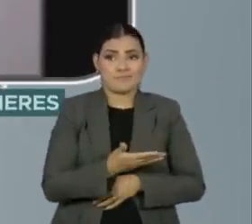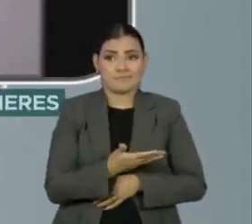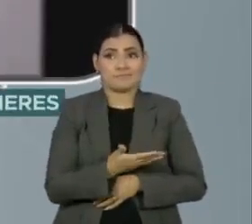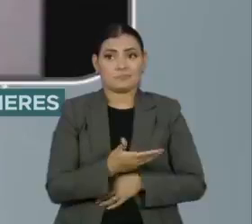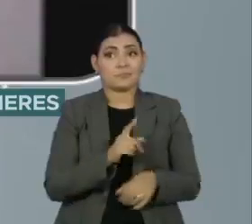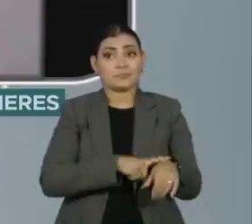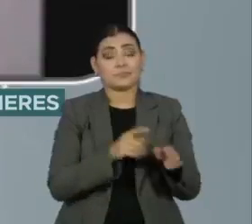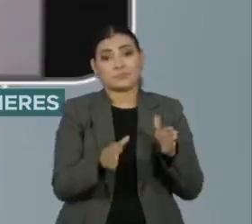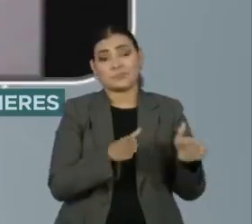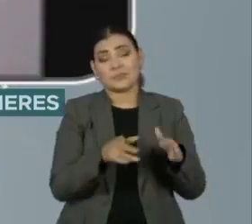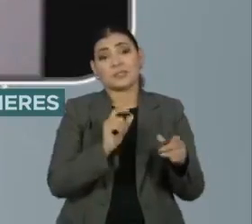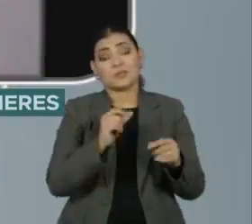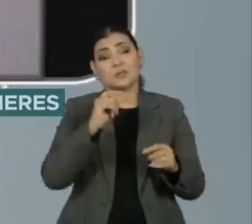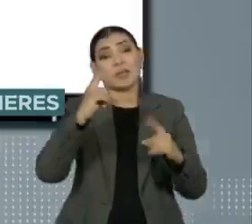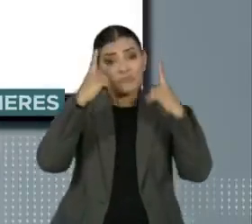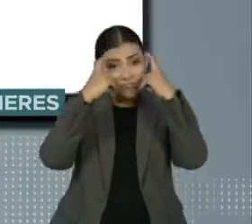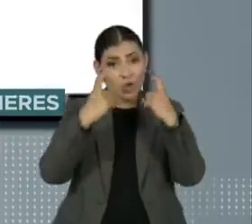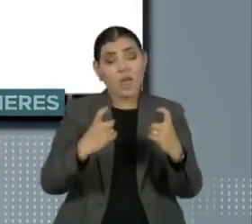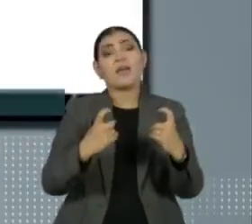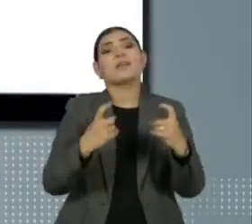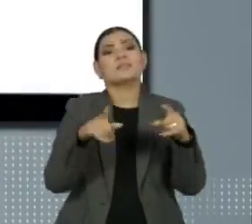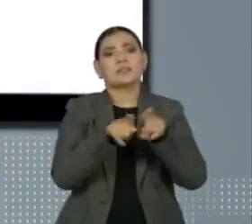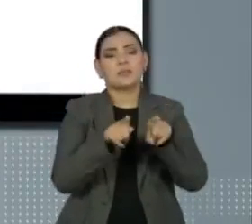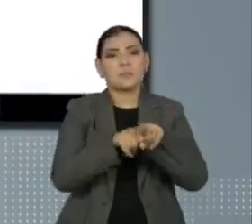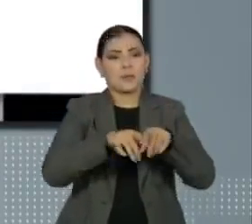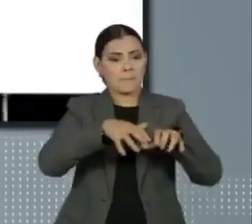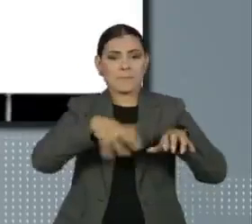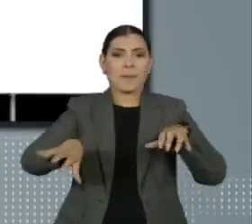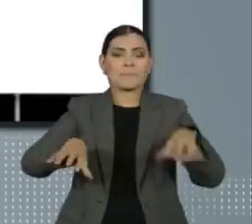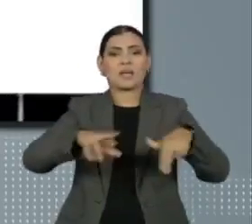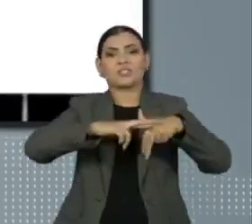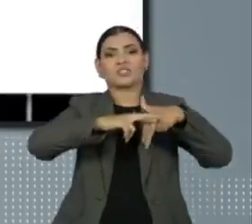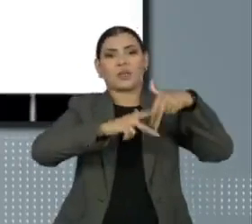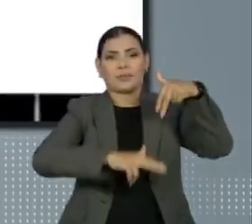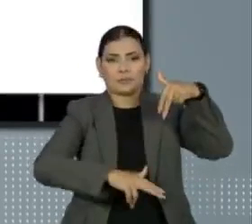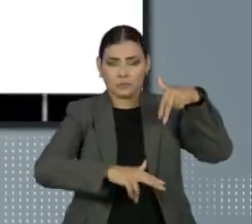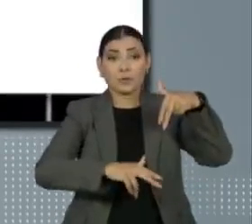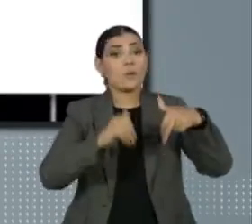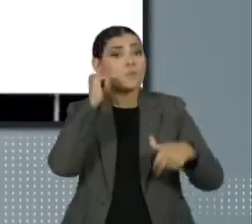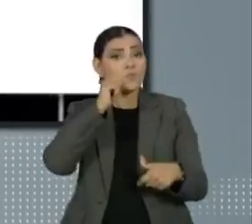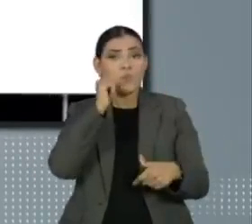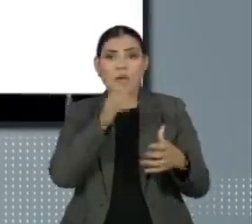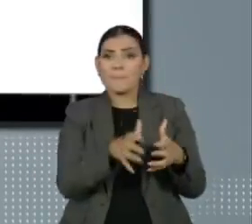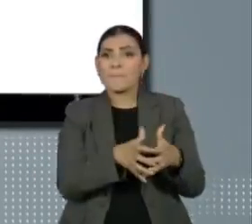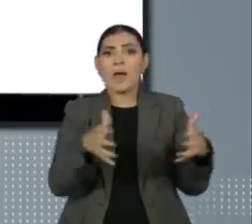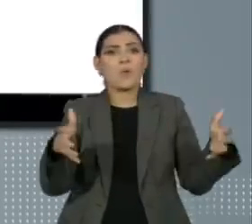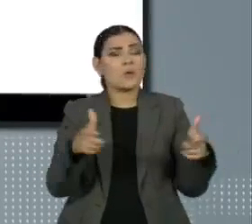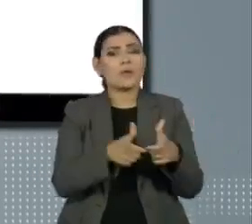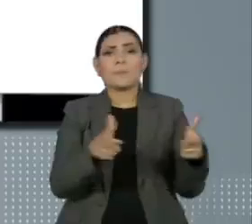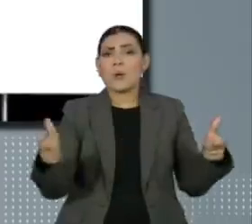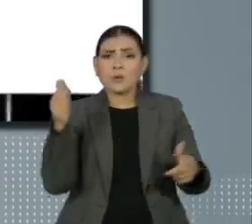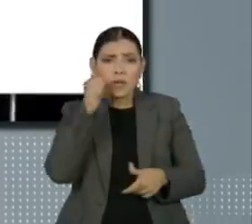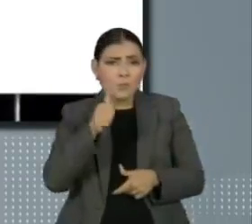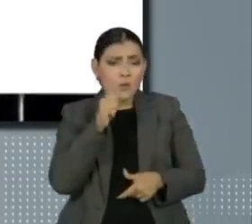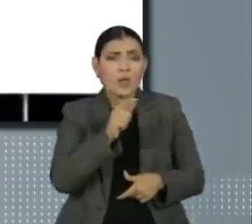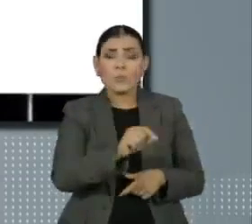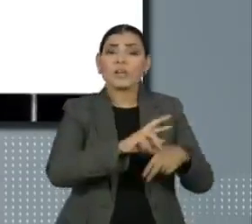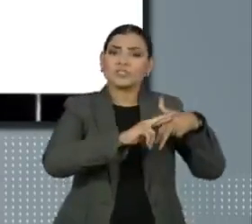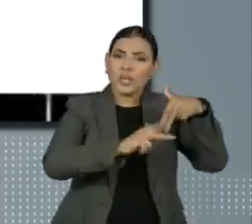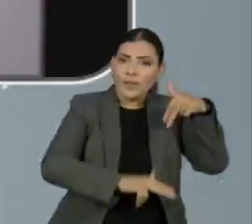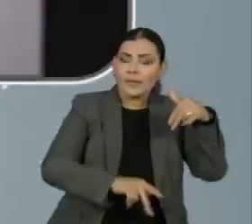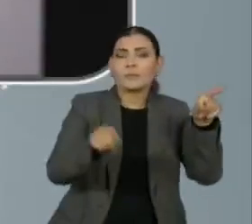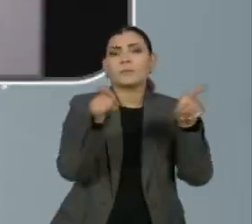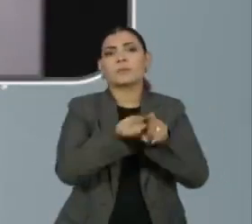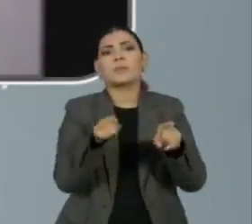envolvendo violência de gênero. As mulheres, de modo geral, em todos os casos envolvendo gênero, não só os casos